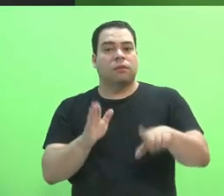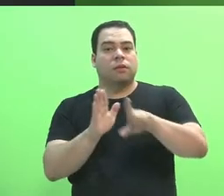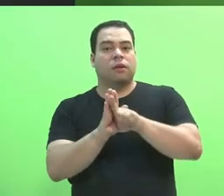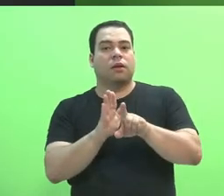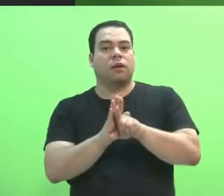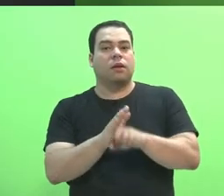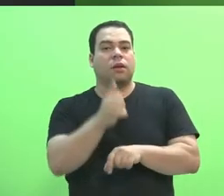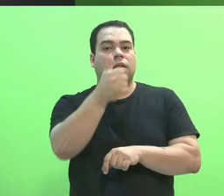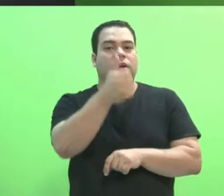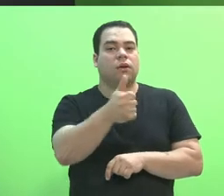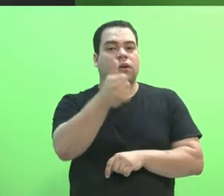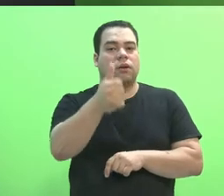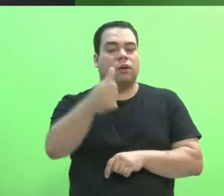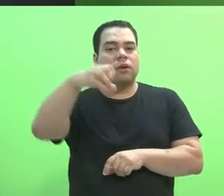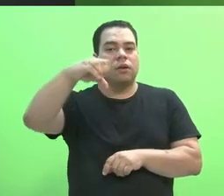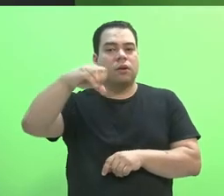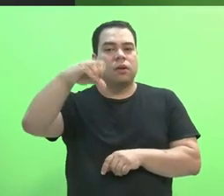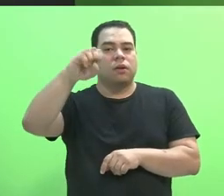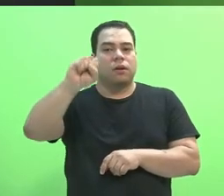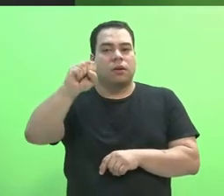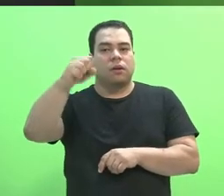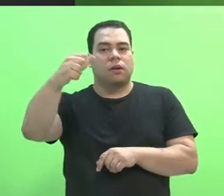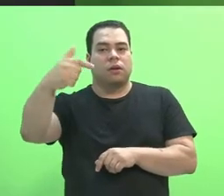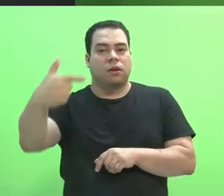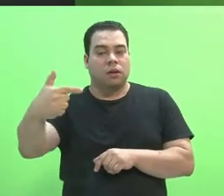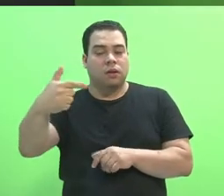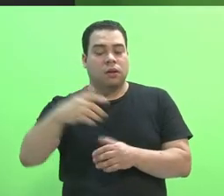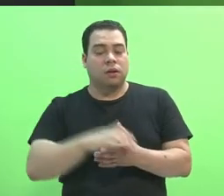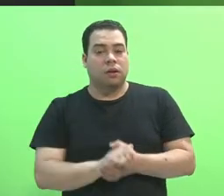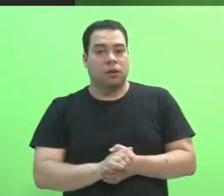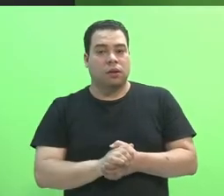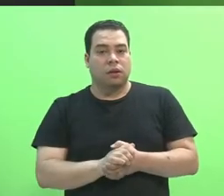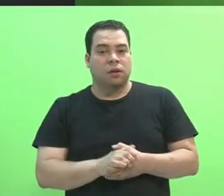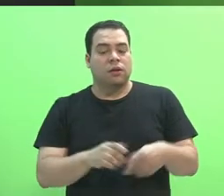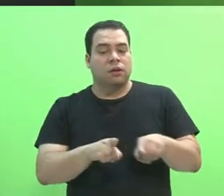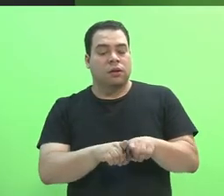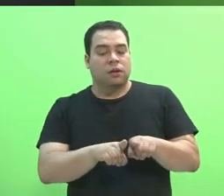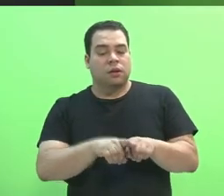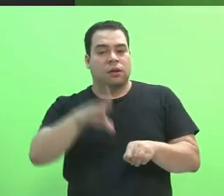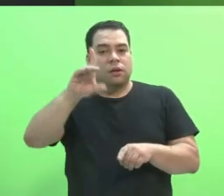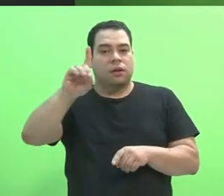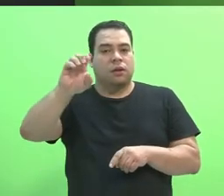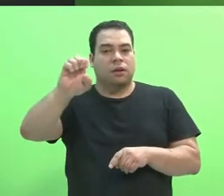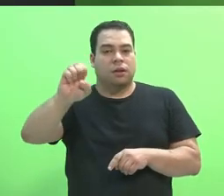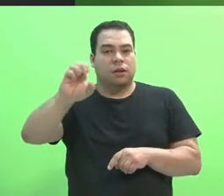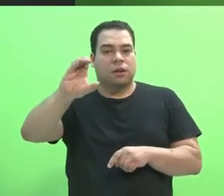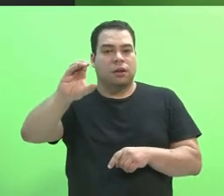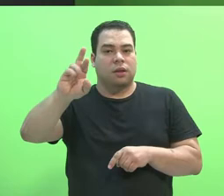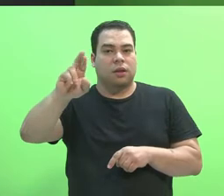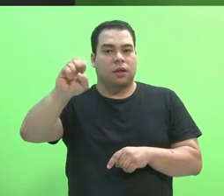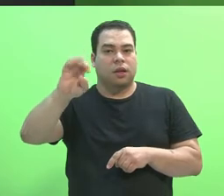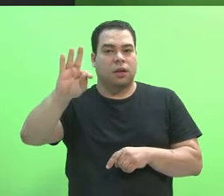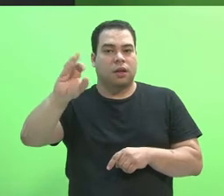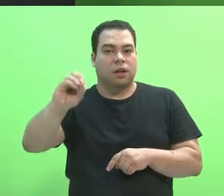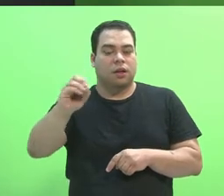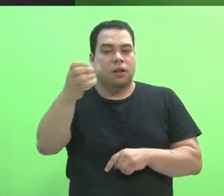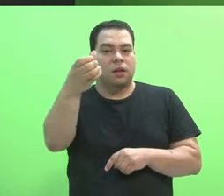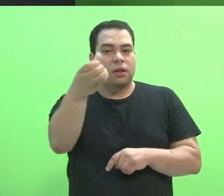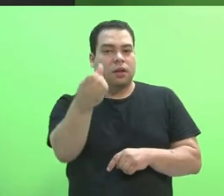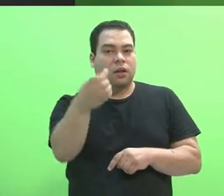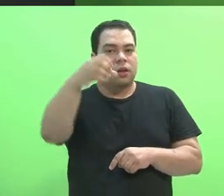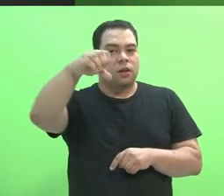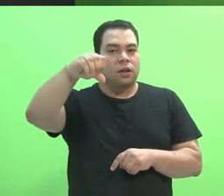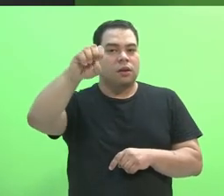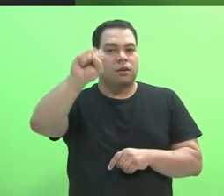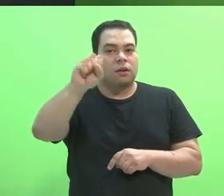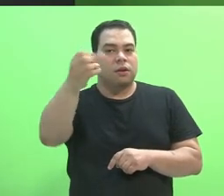Lei nº 11.982, de 2008, regulamentada pelo Decreto nº 6.986,